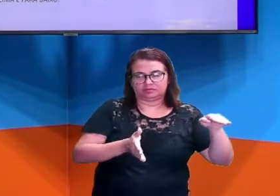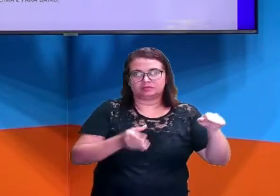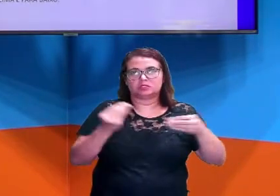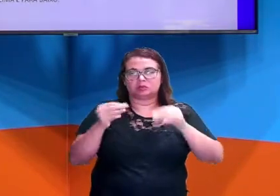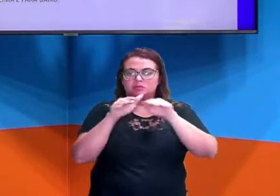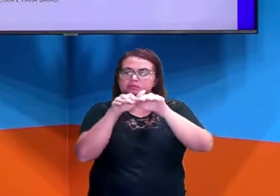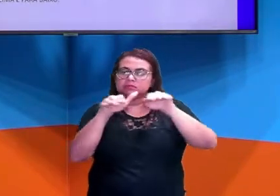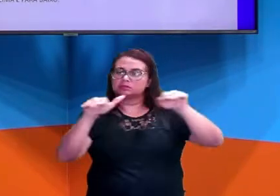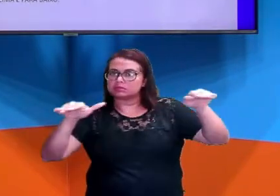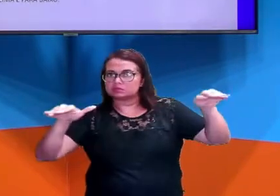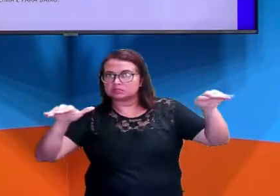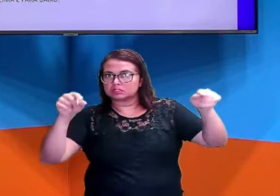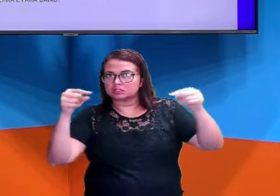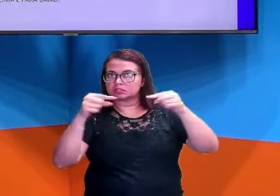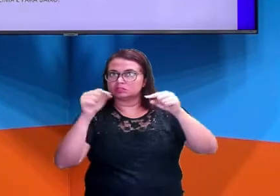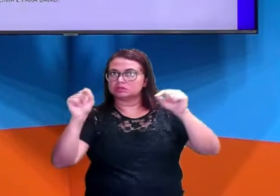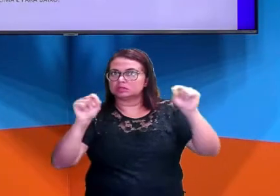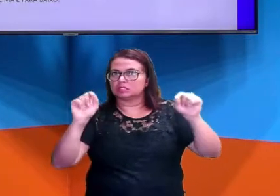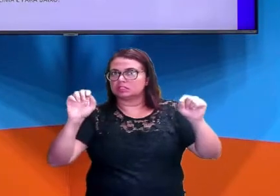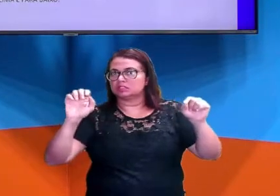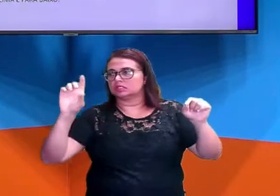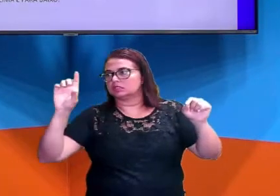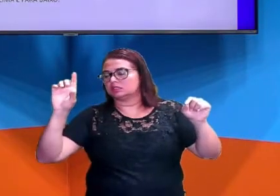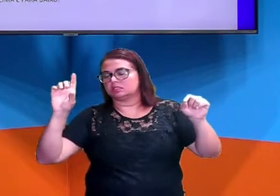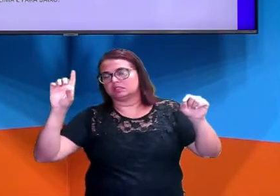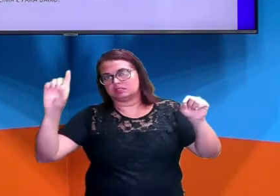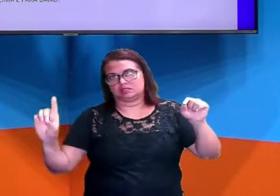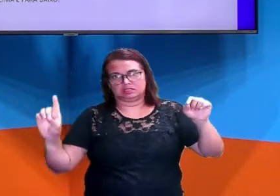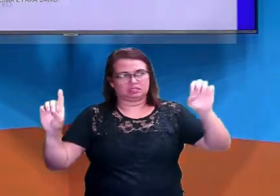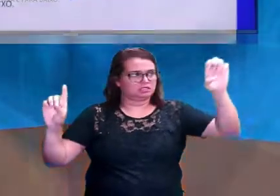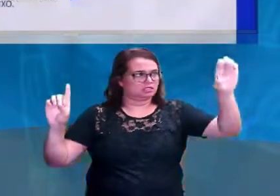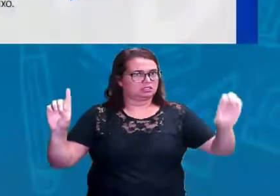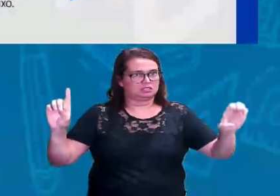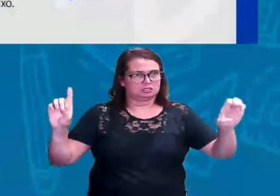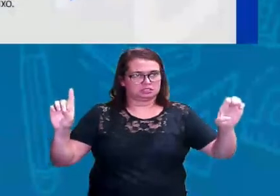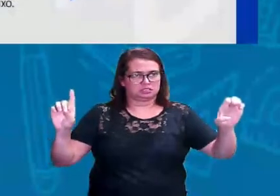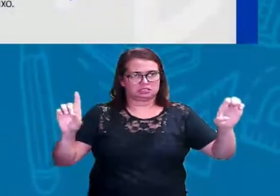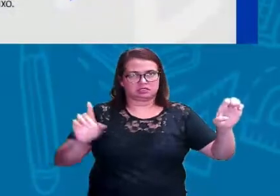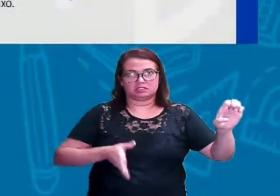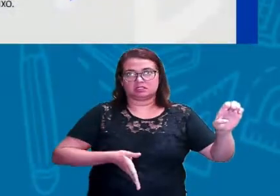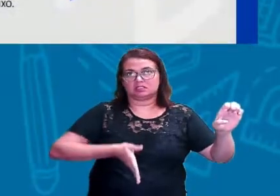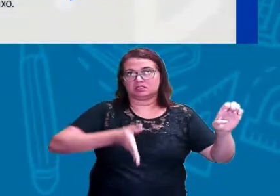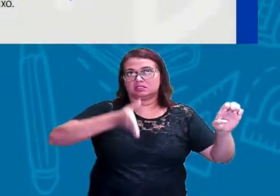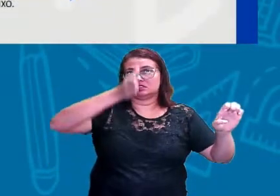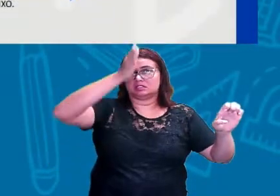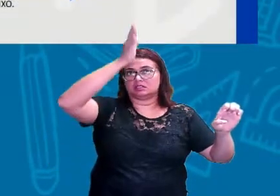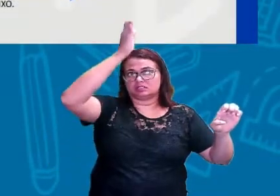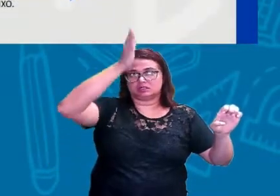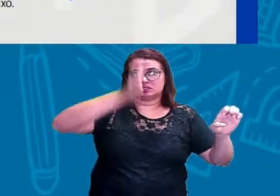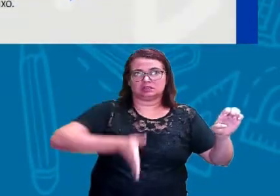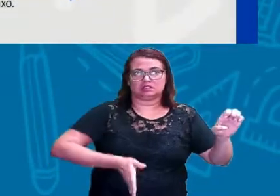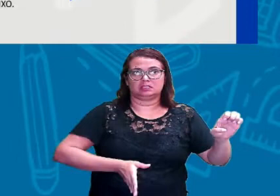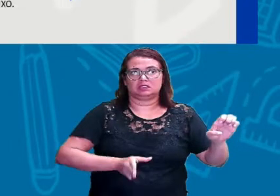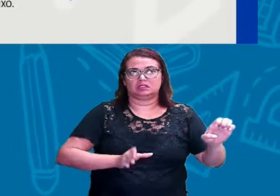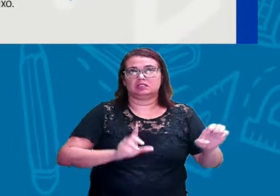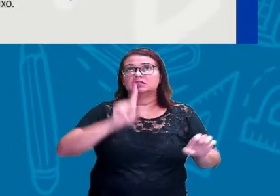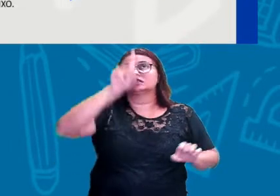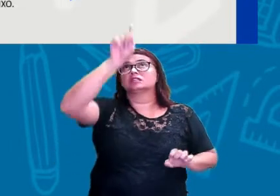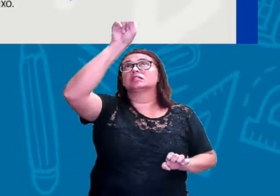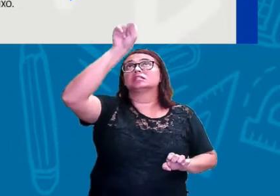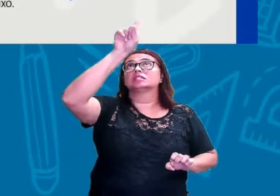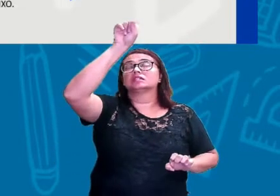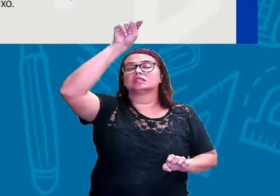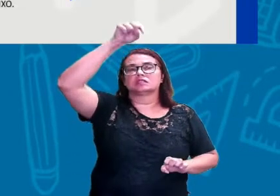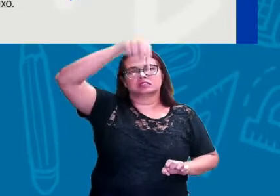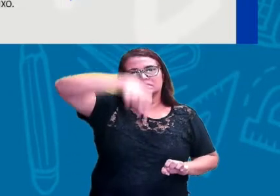em relação à horizontal eu vou ter o que? Direita e esquerda. E em relação à vertical, em cima